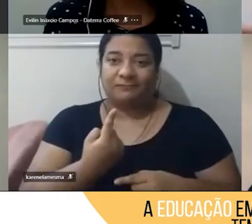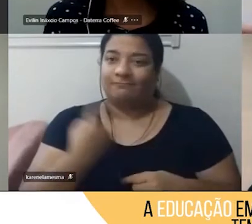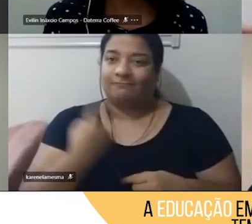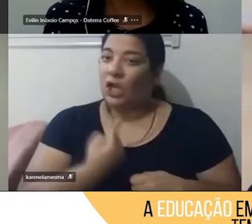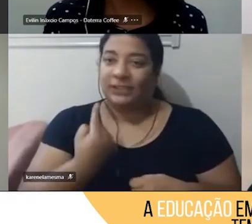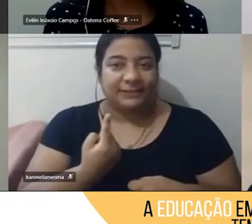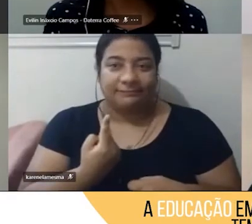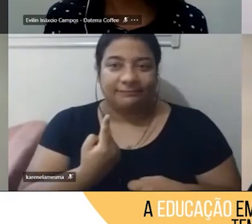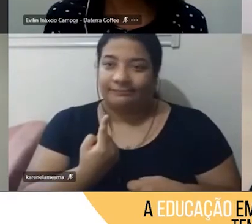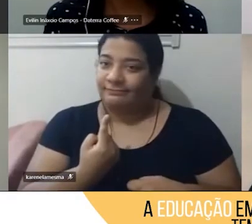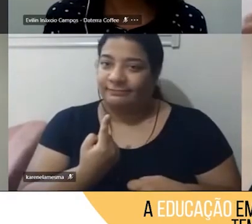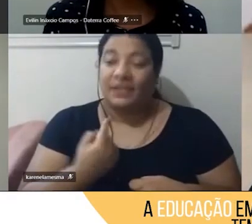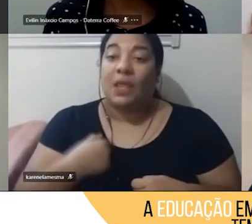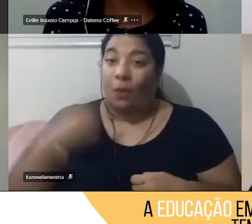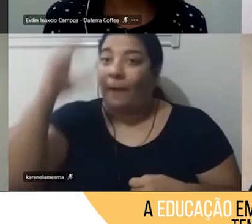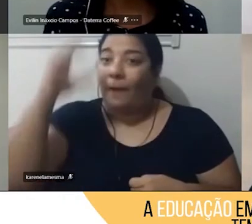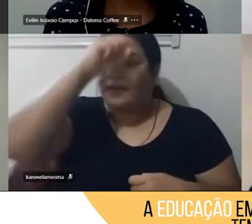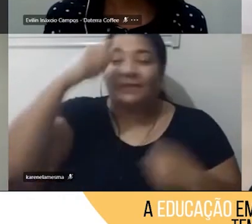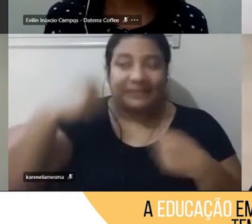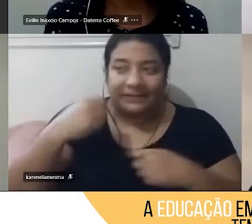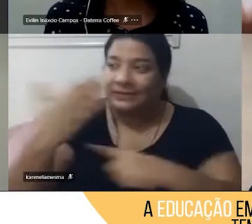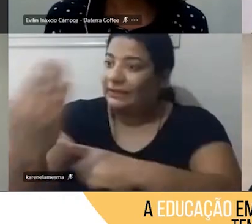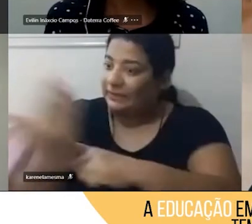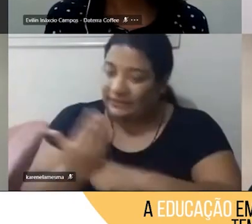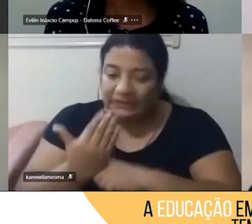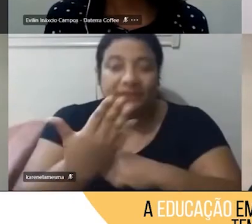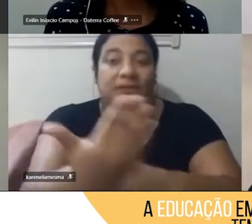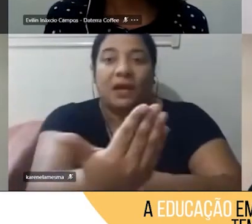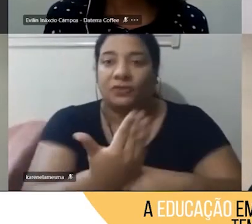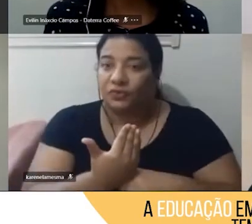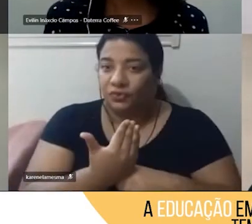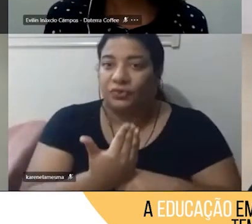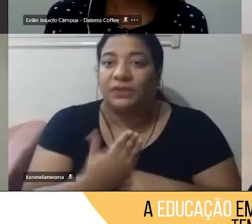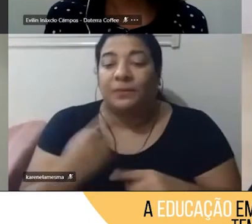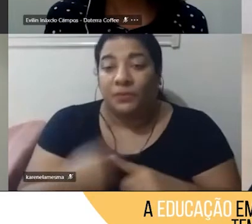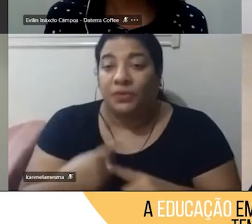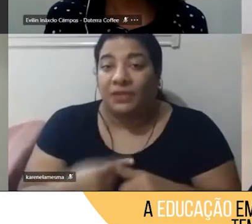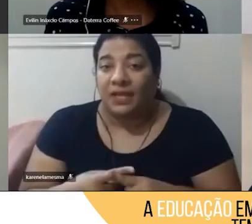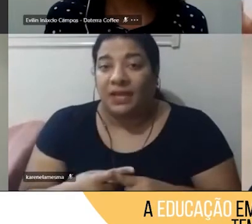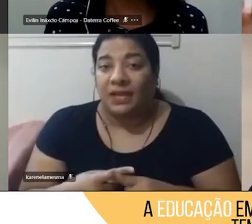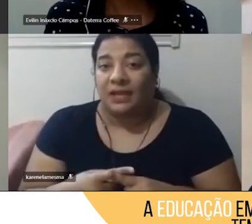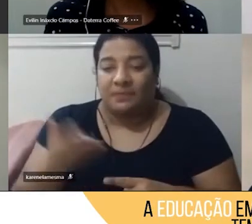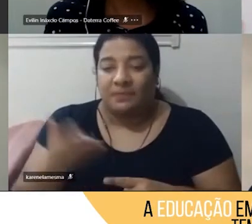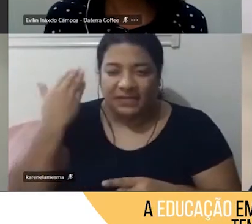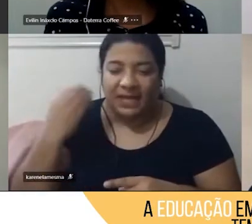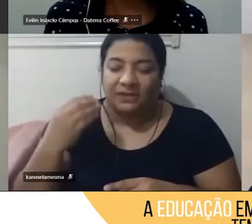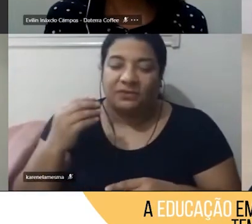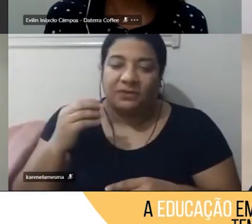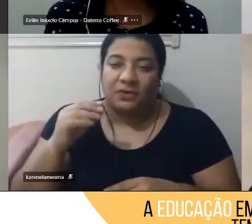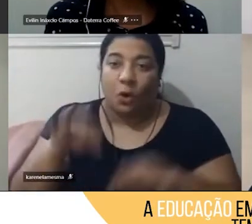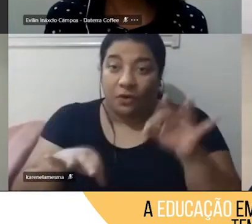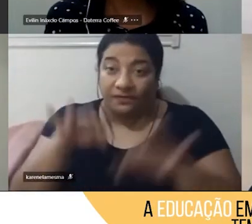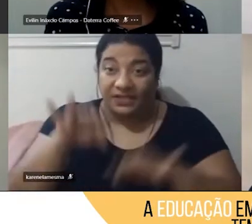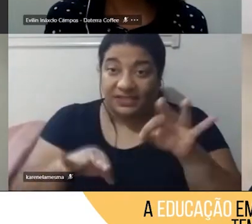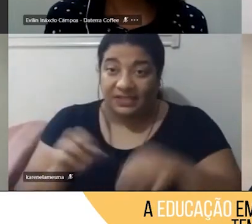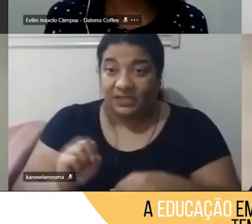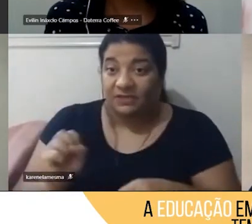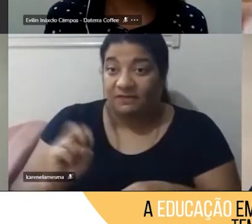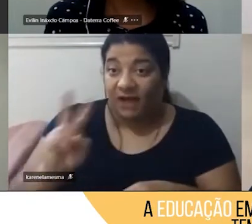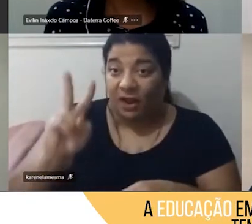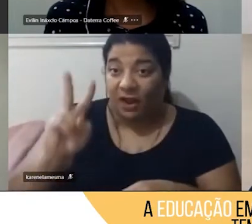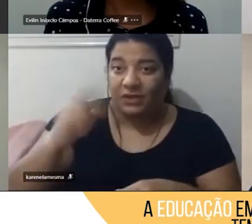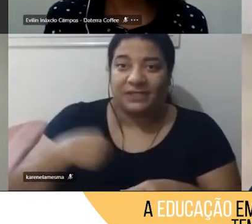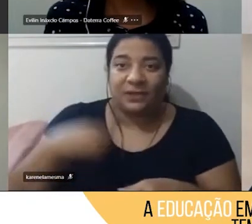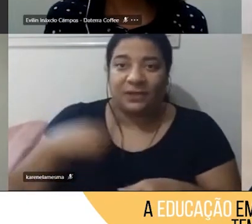importante é a gente buscar ajuda. Por exemplo, também, nessa época que a gente tinha que fazer a oficina de valores, eu estava com um pouco de dificuldade de entender o que era